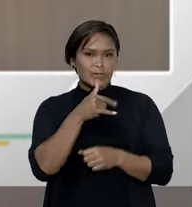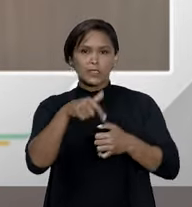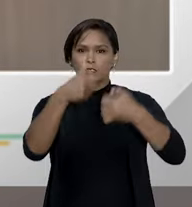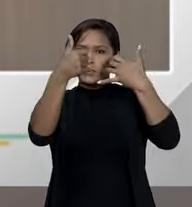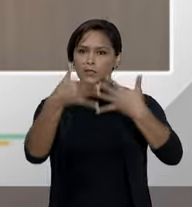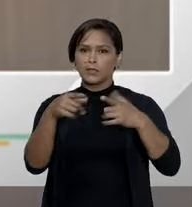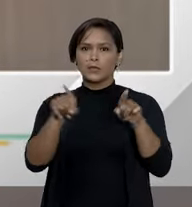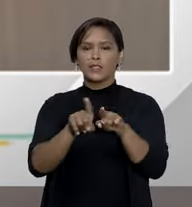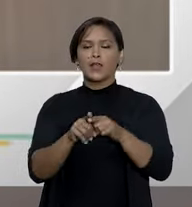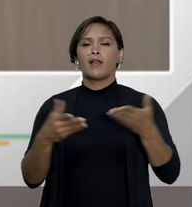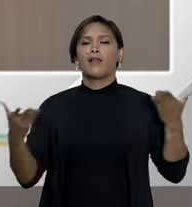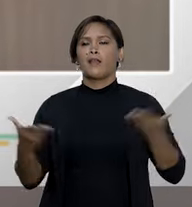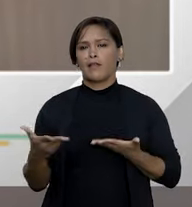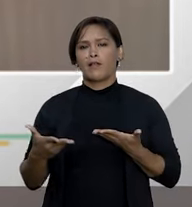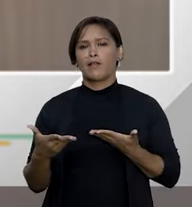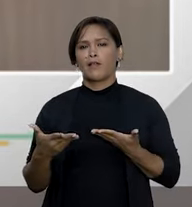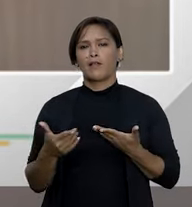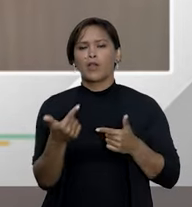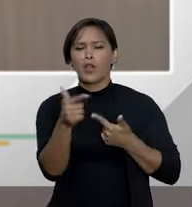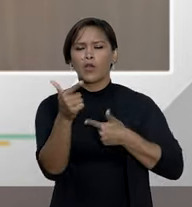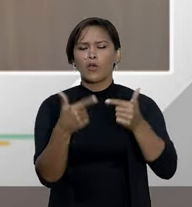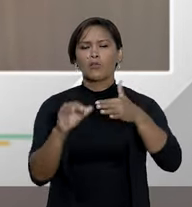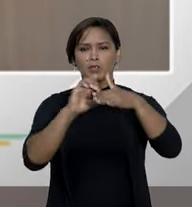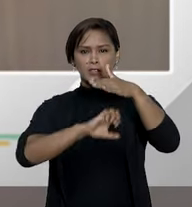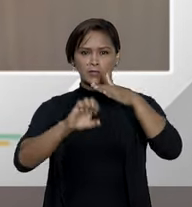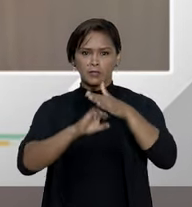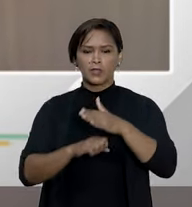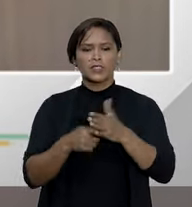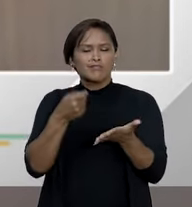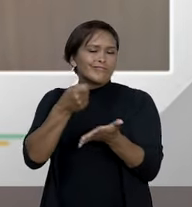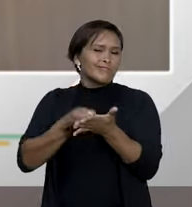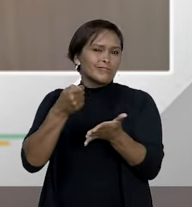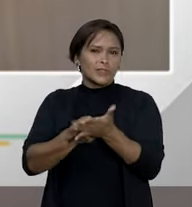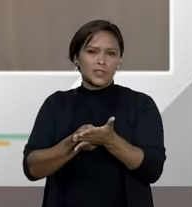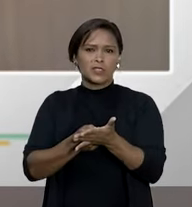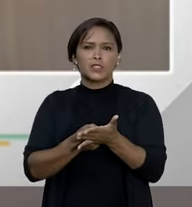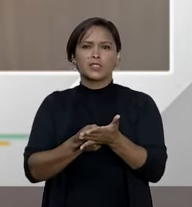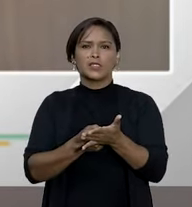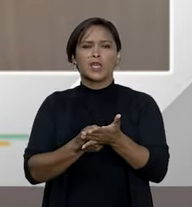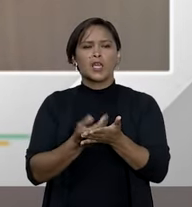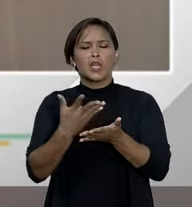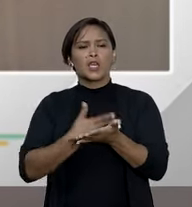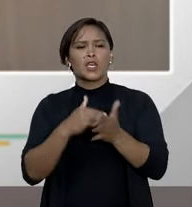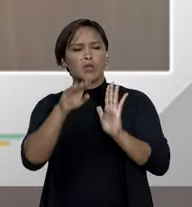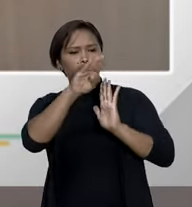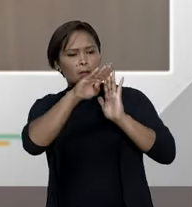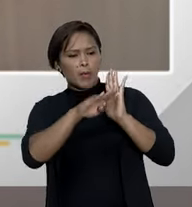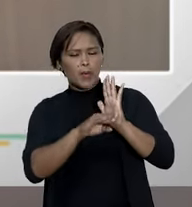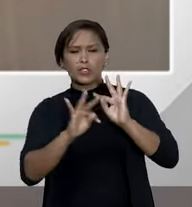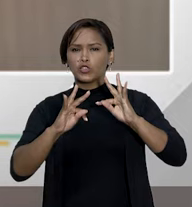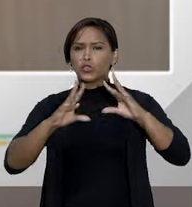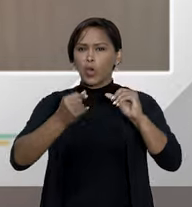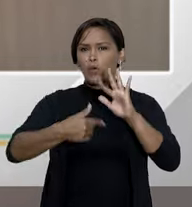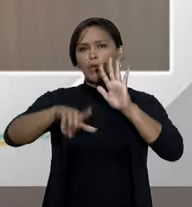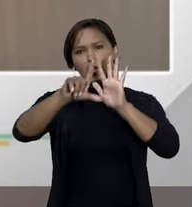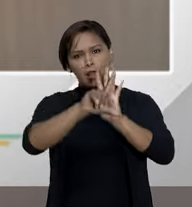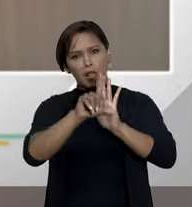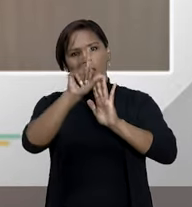lamentavelmente, atualmente, algumas operadoras ainda resistem no cumprimento do referido anunciado.